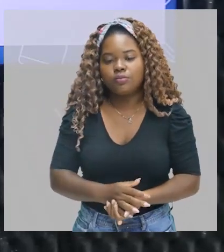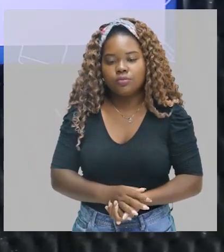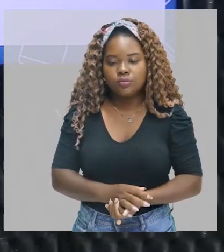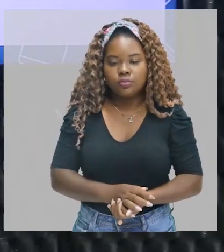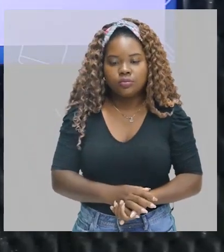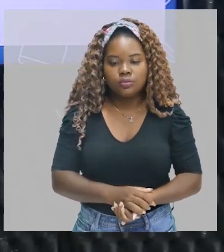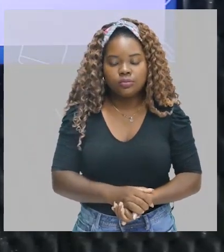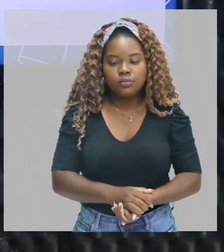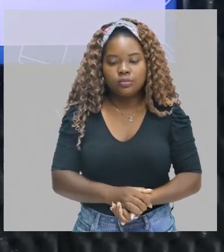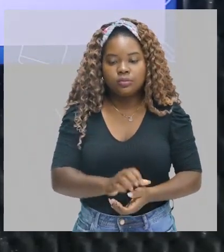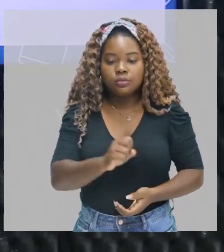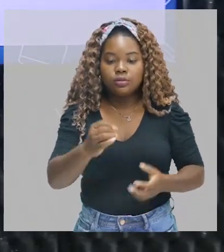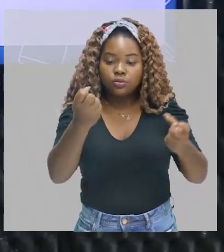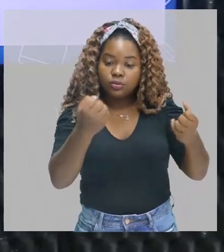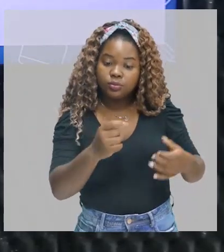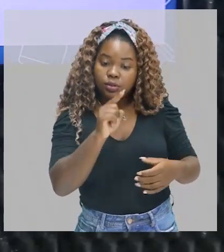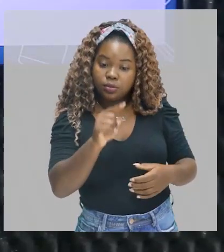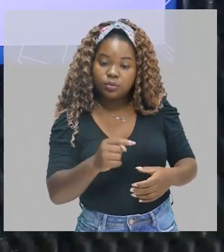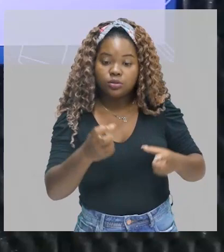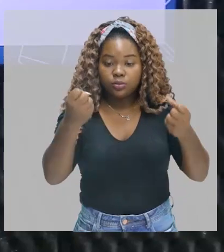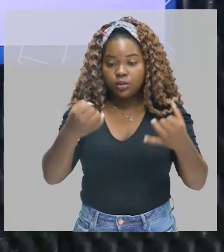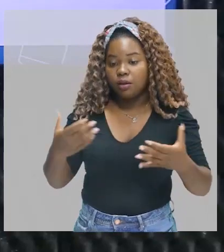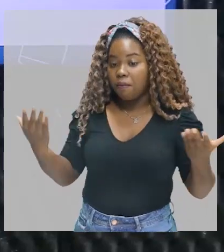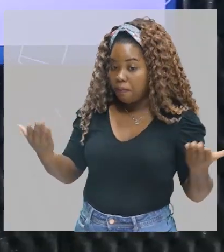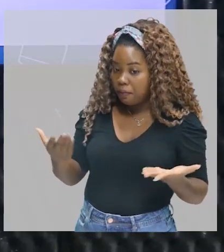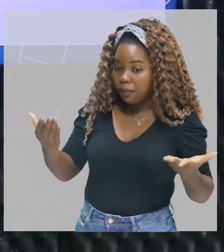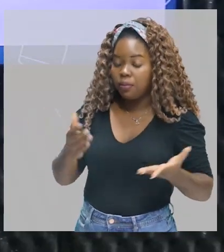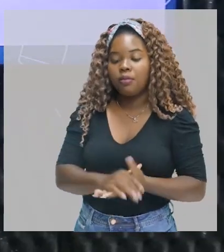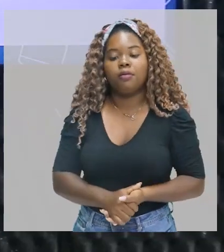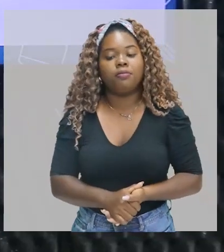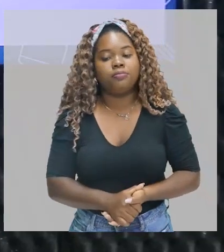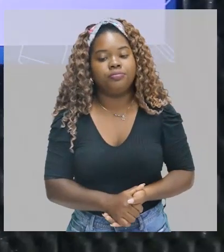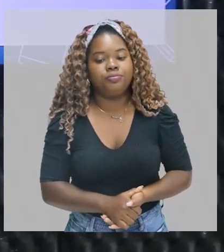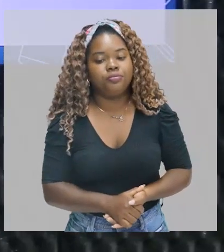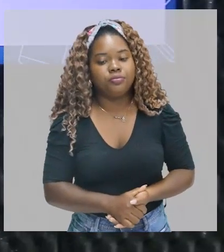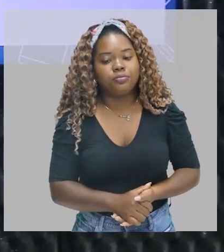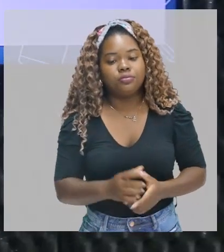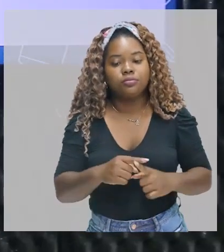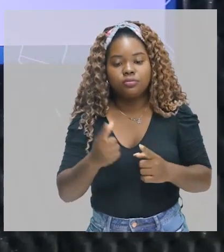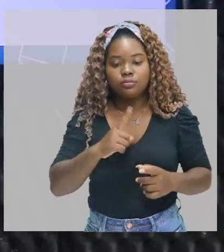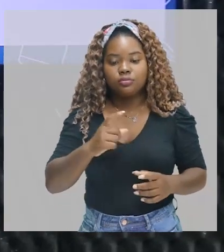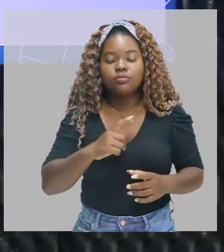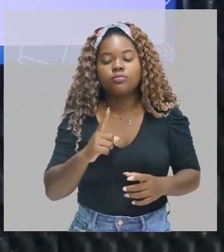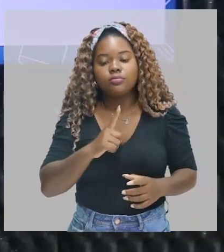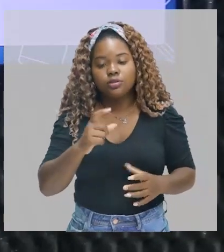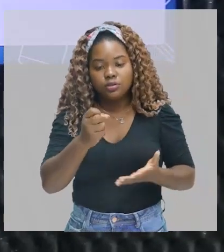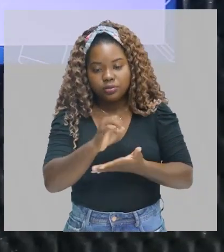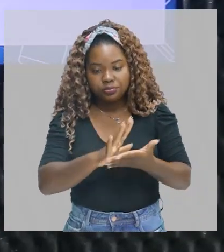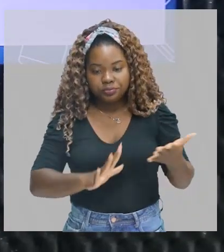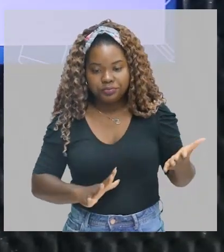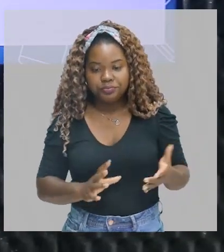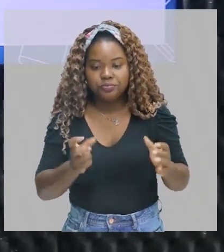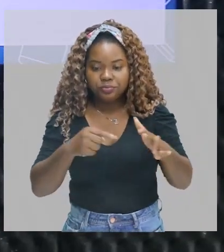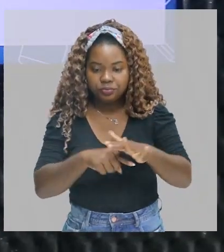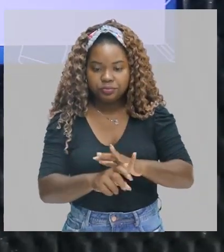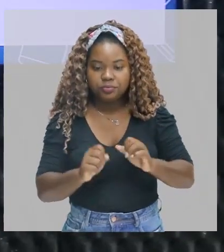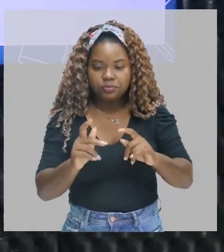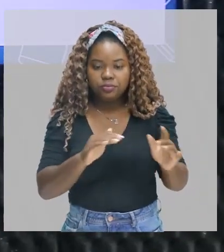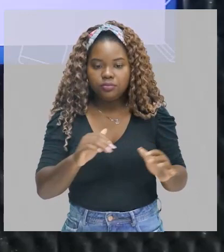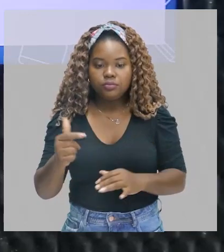Não sei se eu falei na aula. Se eu não falei, estou falando agora, tá? O medievalismo. Mas a gente tem aqui nos exercícios, a gente aprofunda, tá?